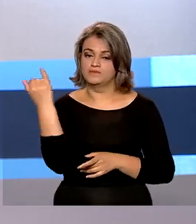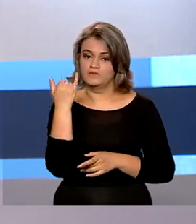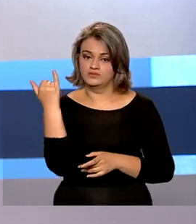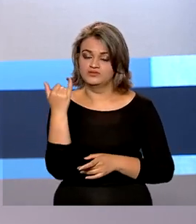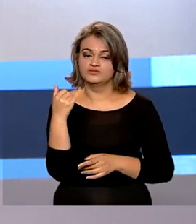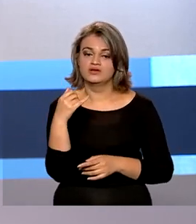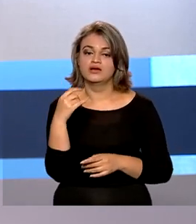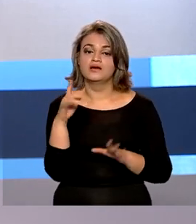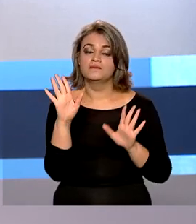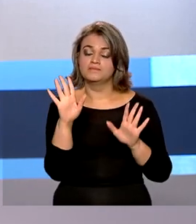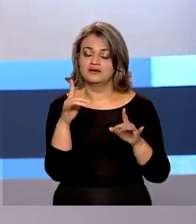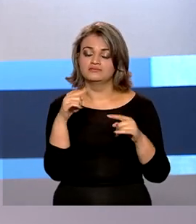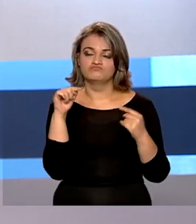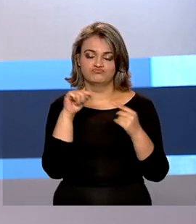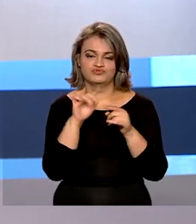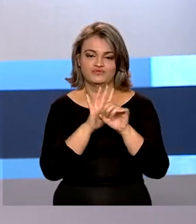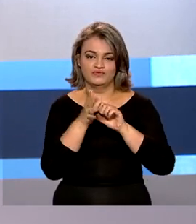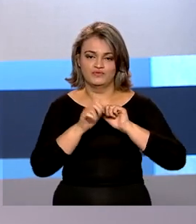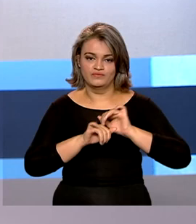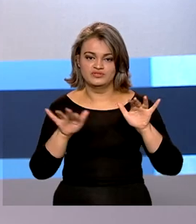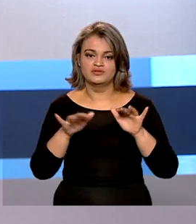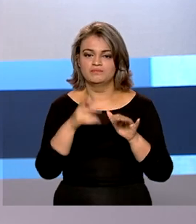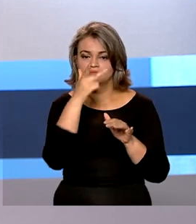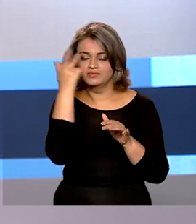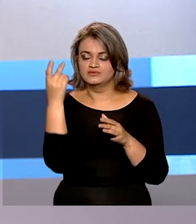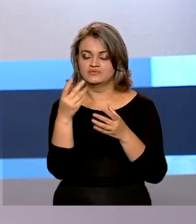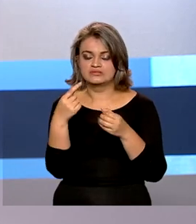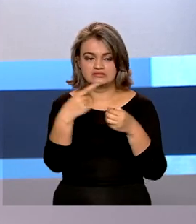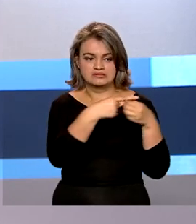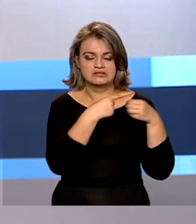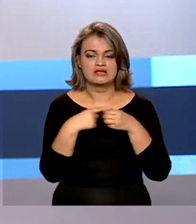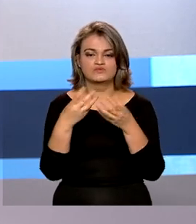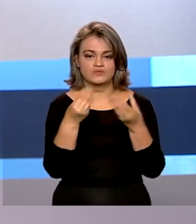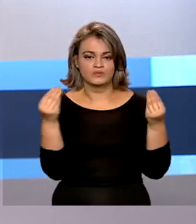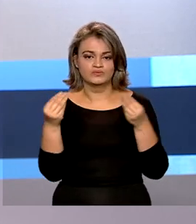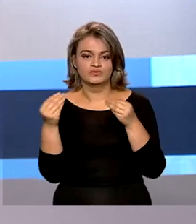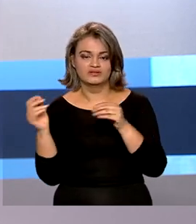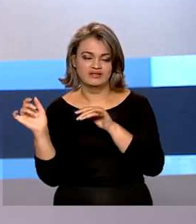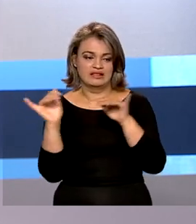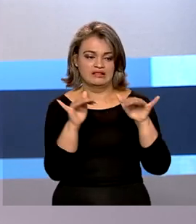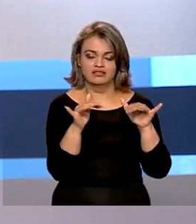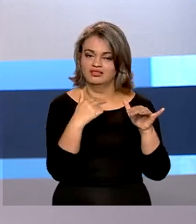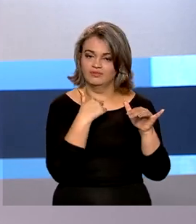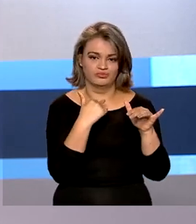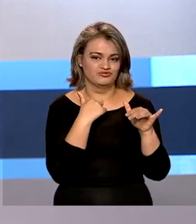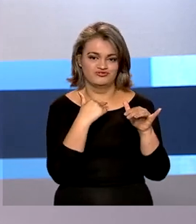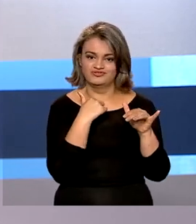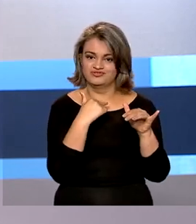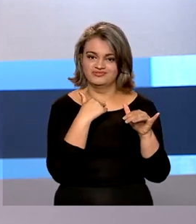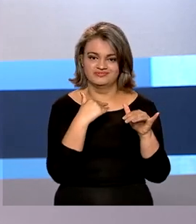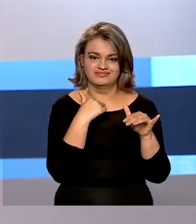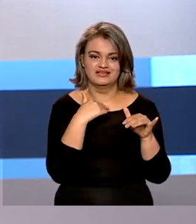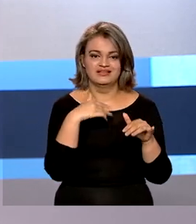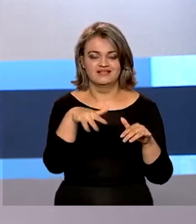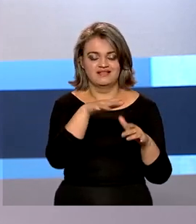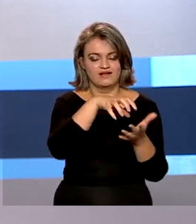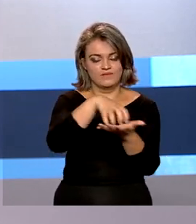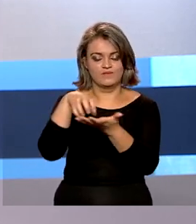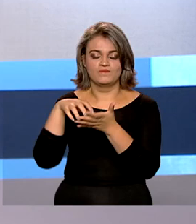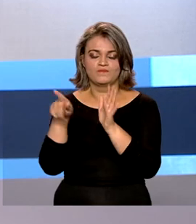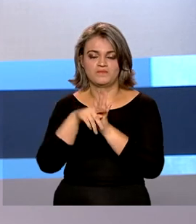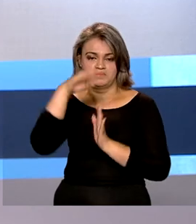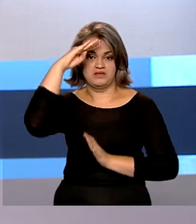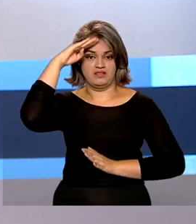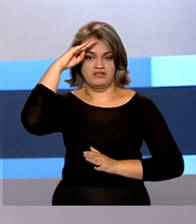considerando que em função da Covid-19, vários municípios seguem com suspensão de atendimento ao público nas juntas de